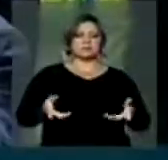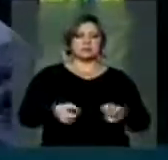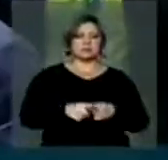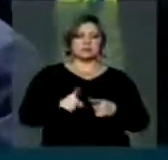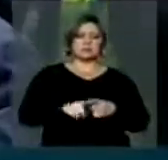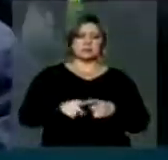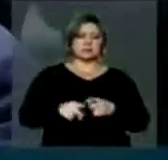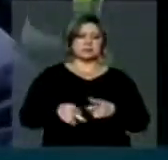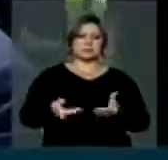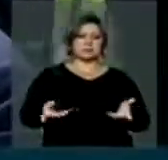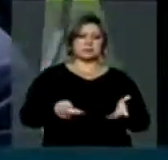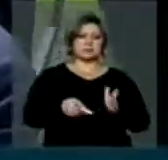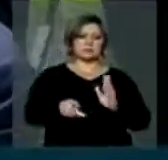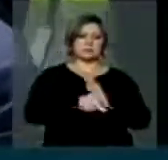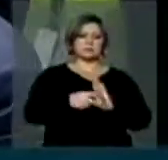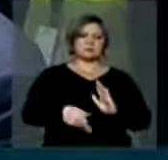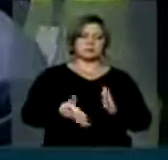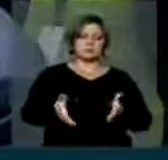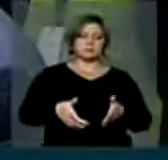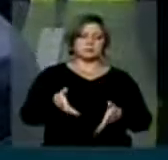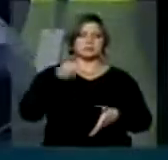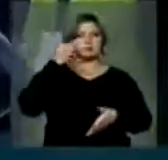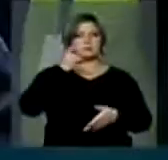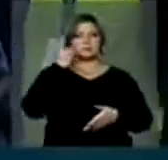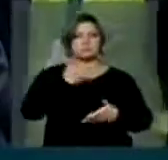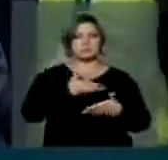e palavra desse próprio Parlamento.